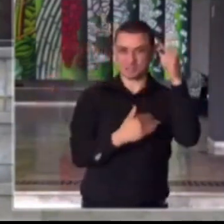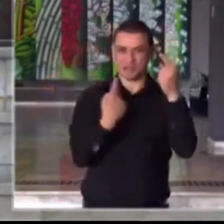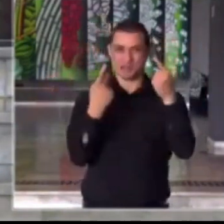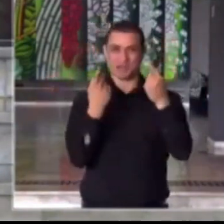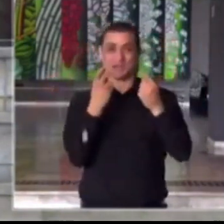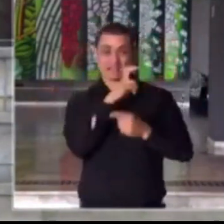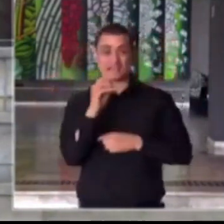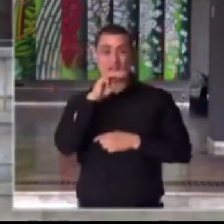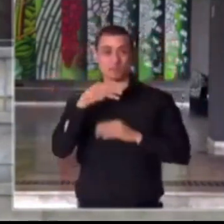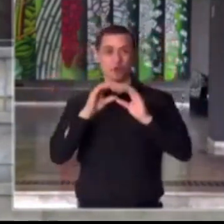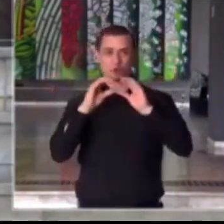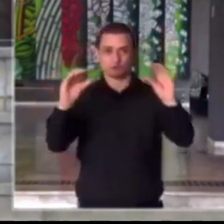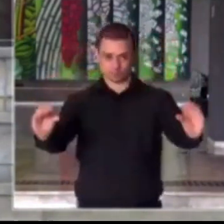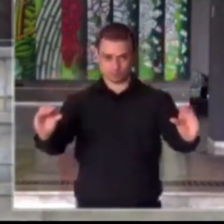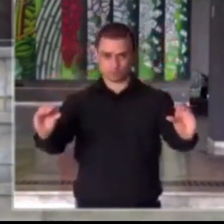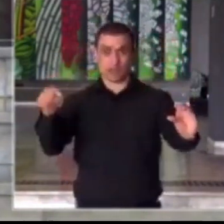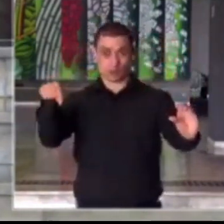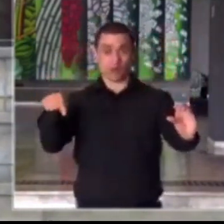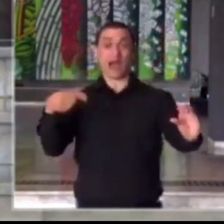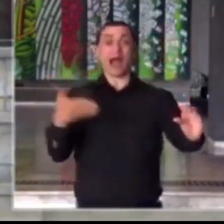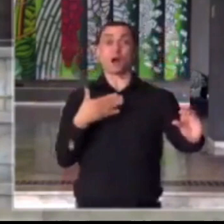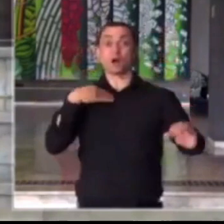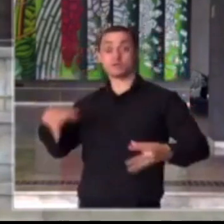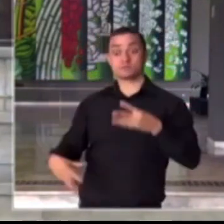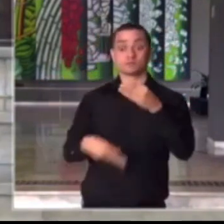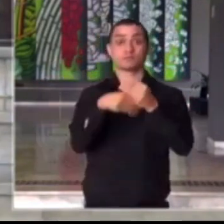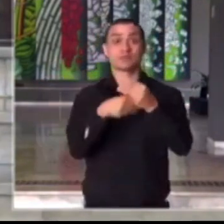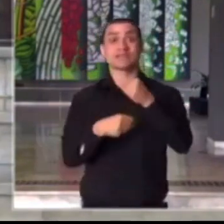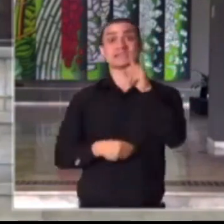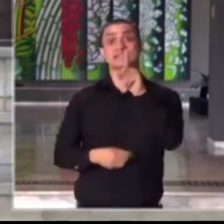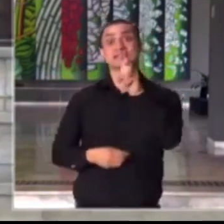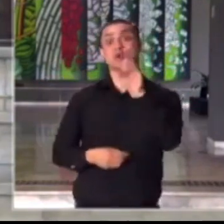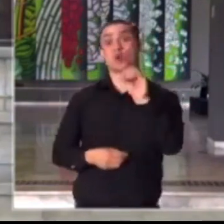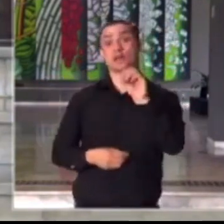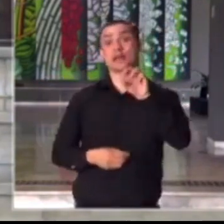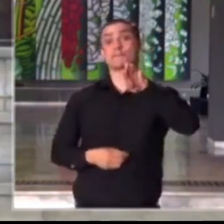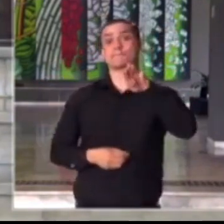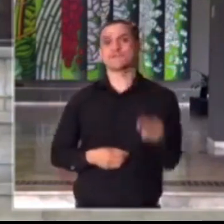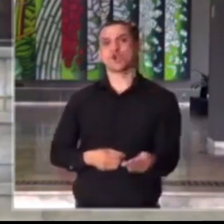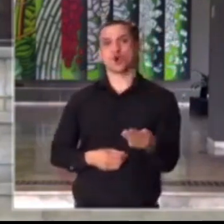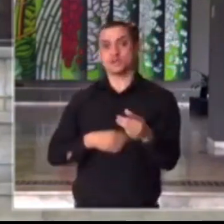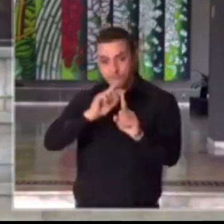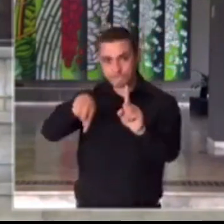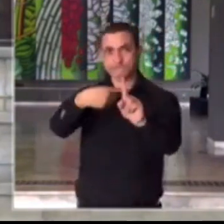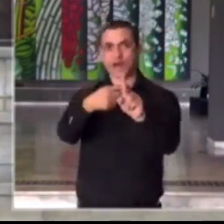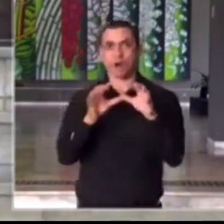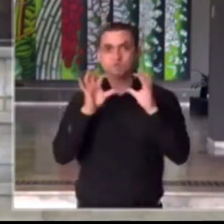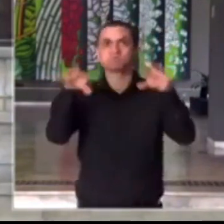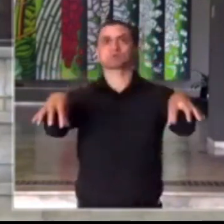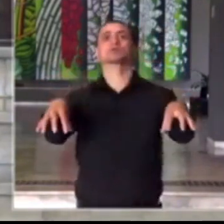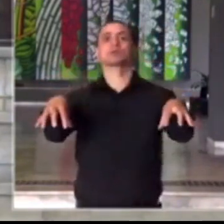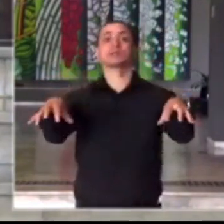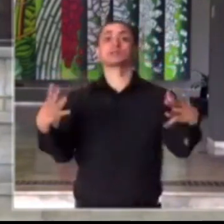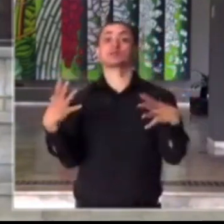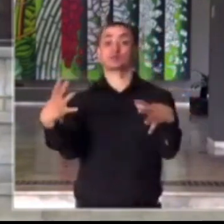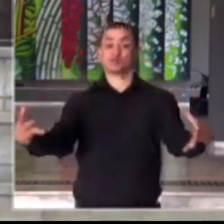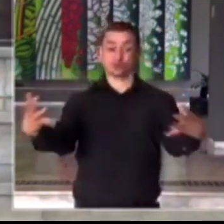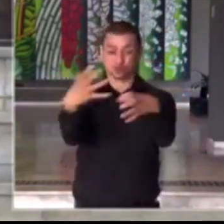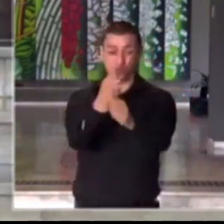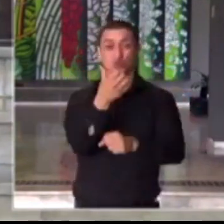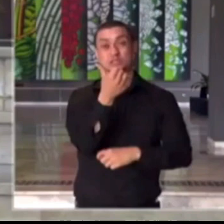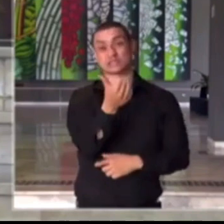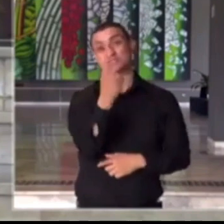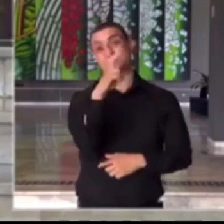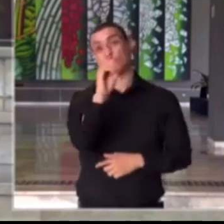Desenvolve São Paulo. Agora estamos adicionando mais 150 milhões de reais, no total 650